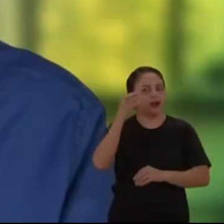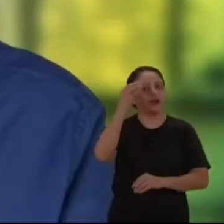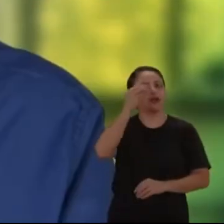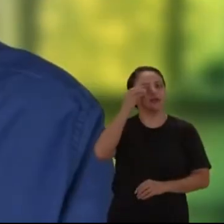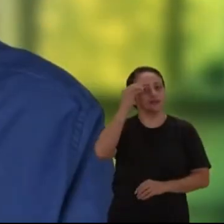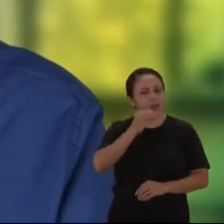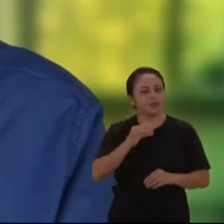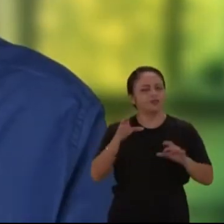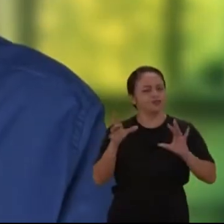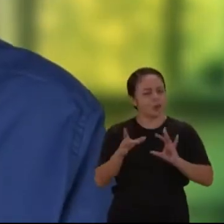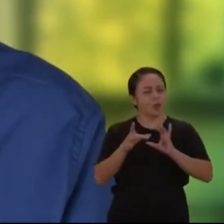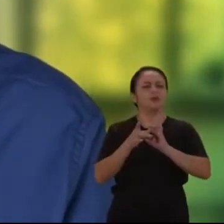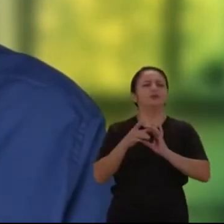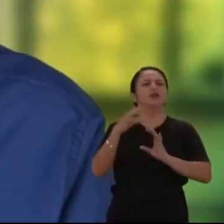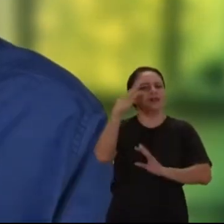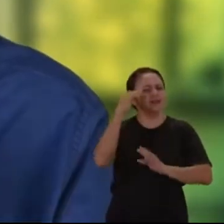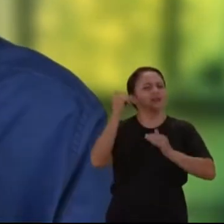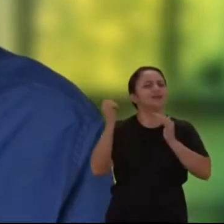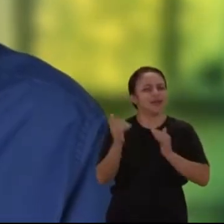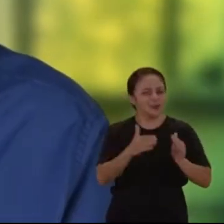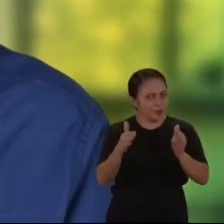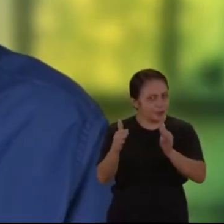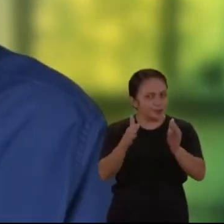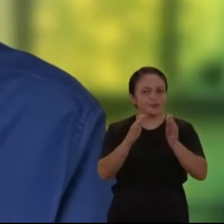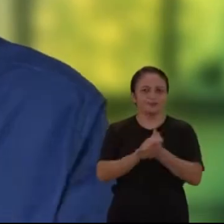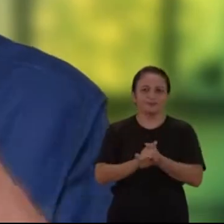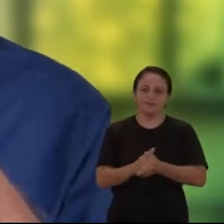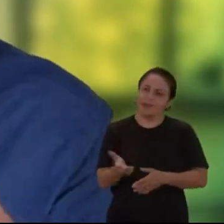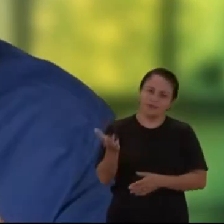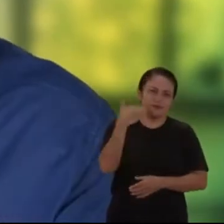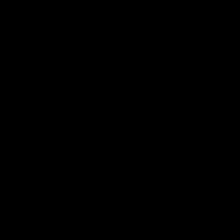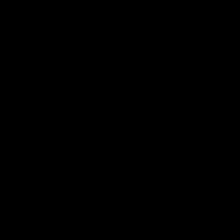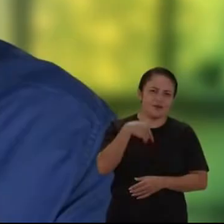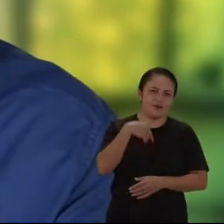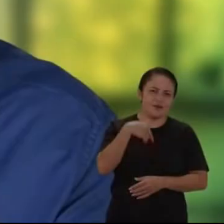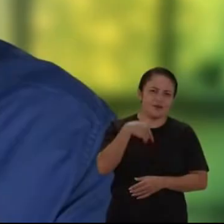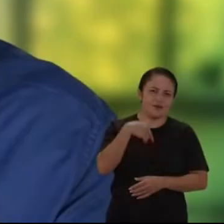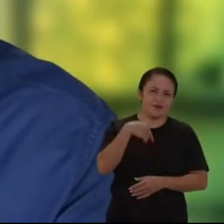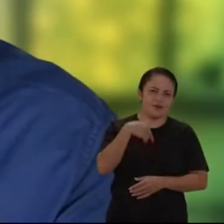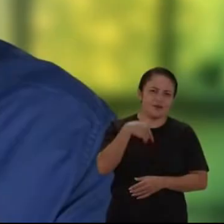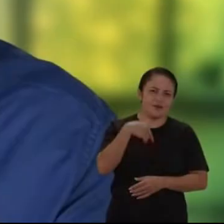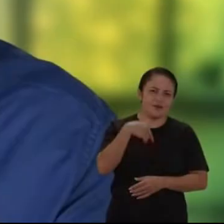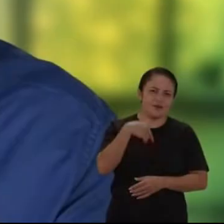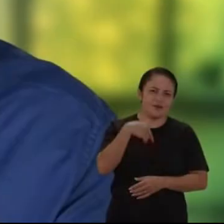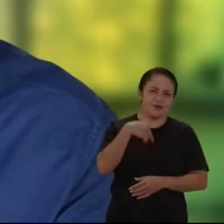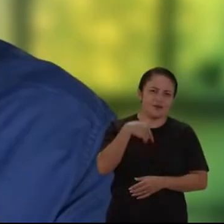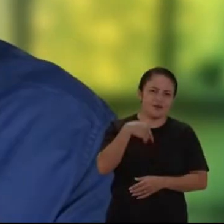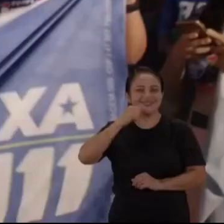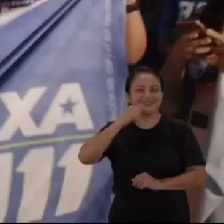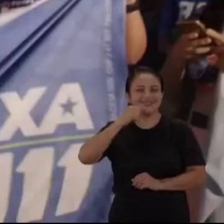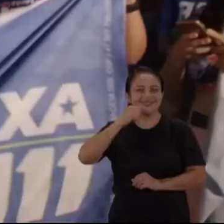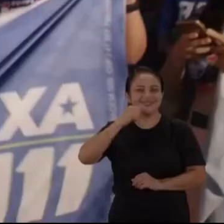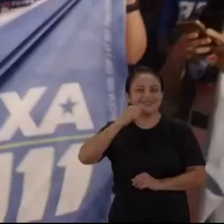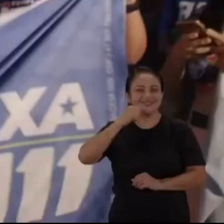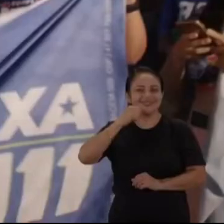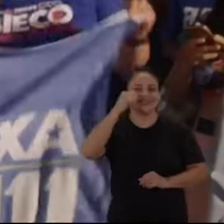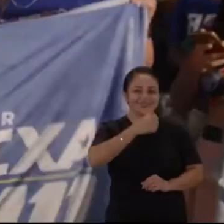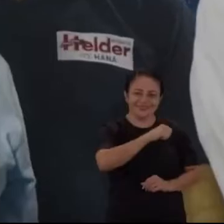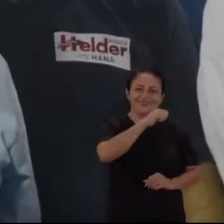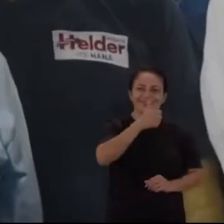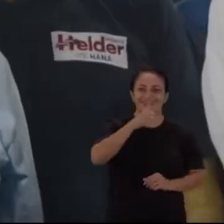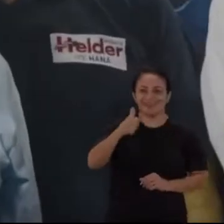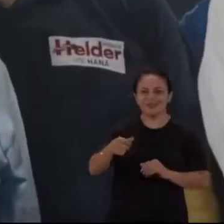Sou experiente e conciliador e sei o caminho. Vamos à vitória. 111 é flecha, senadora é